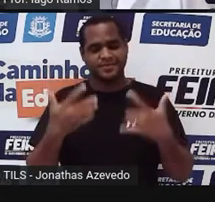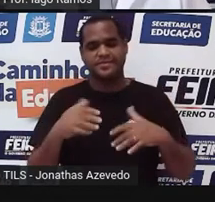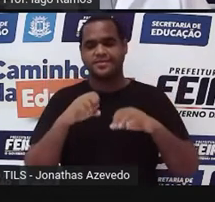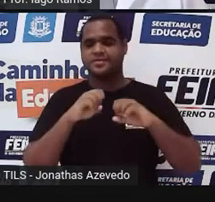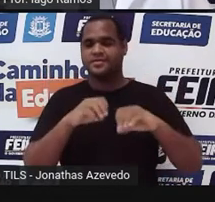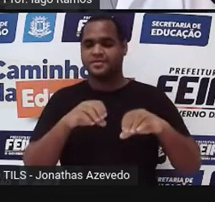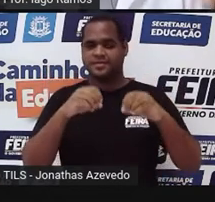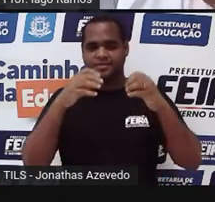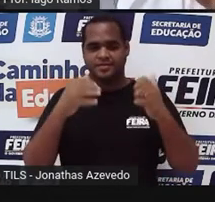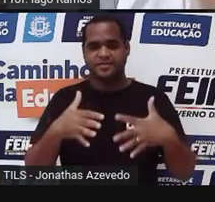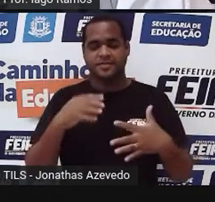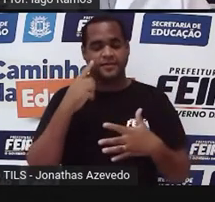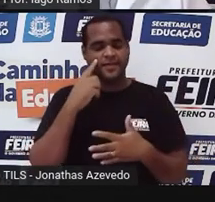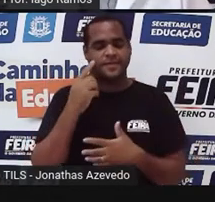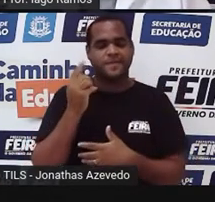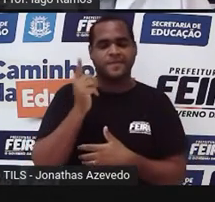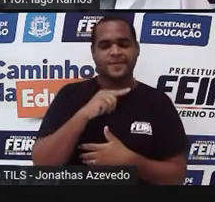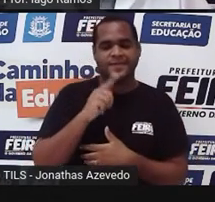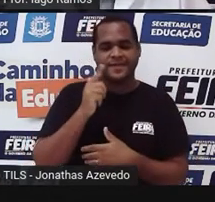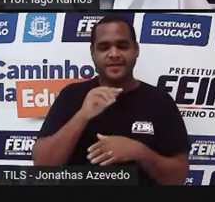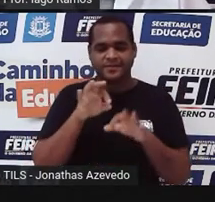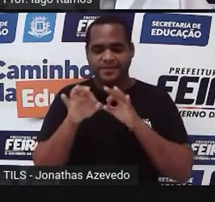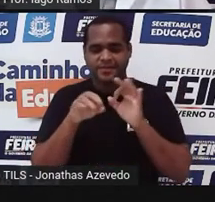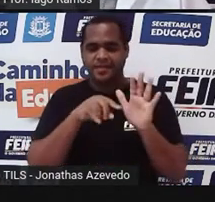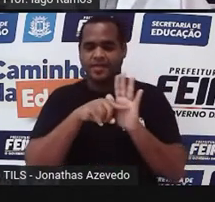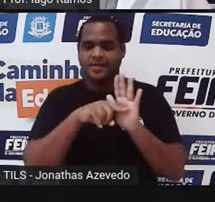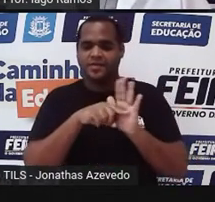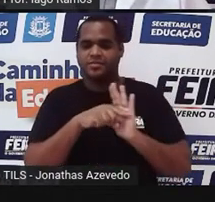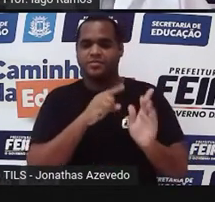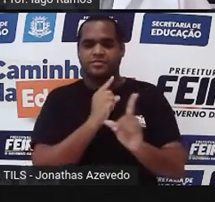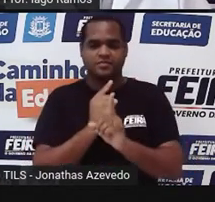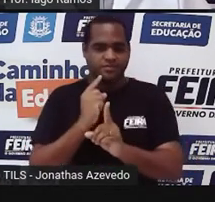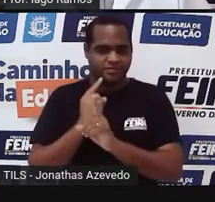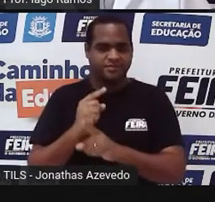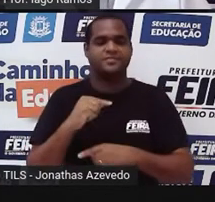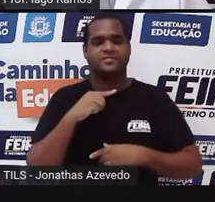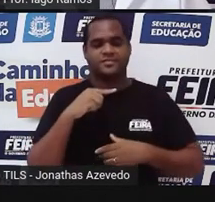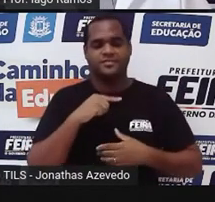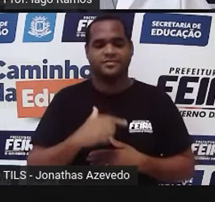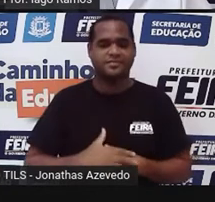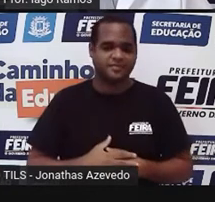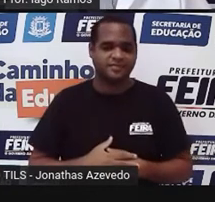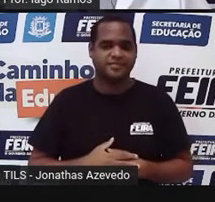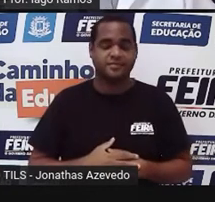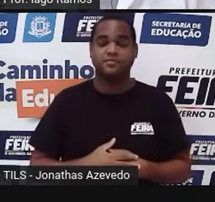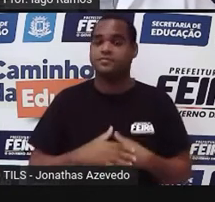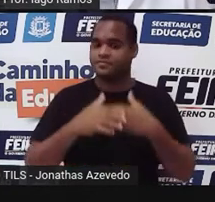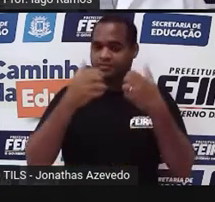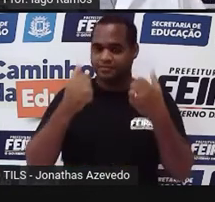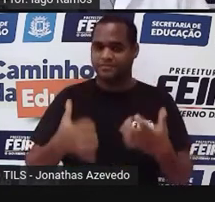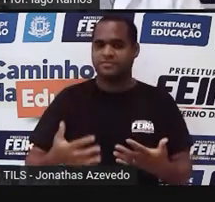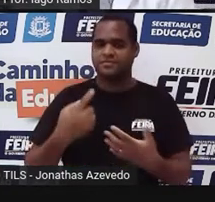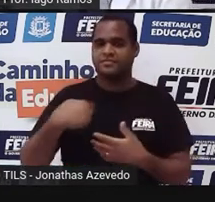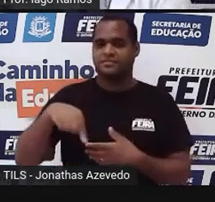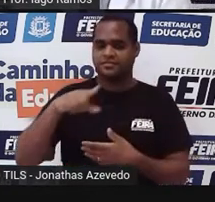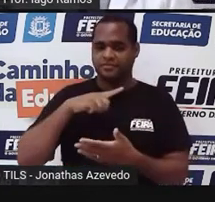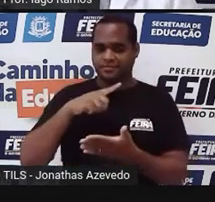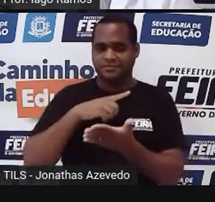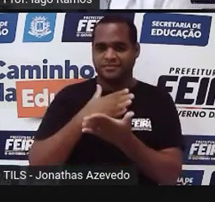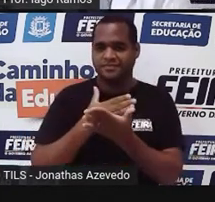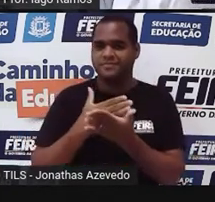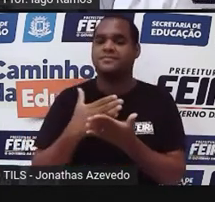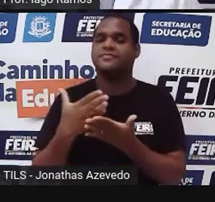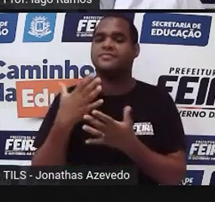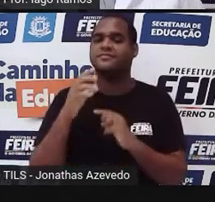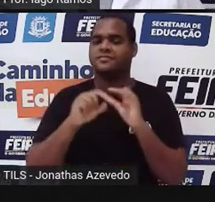proposta investigativa, certo? Bom, e para a gente começar essa nossa investigação, eu